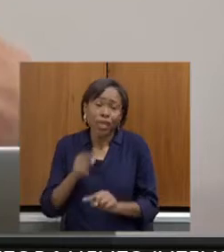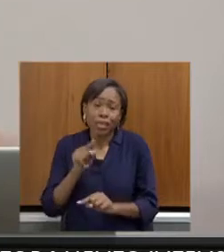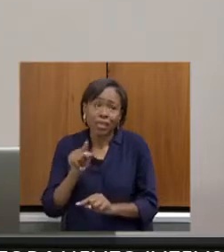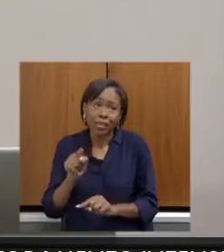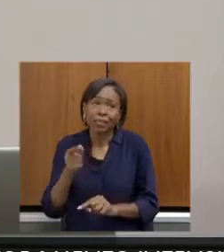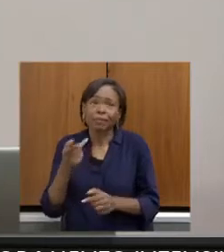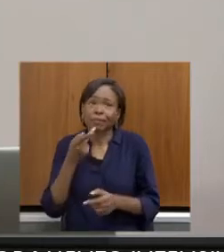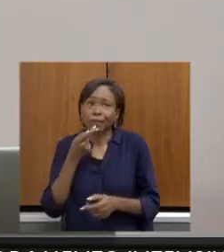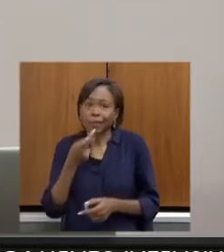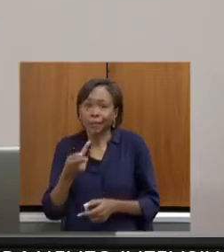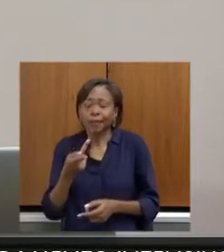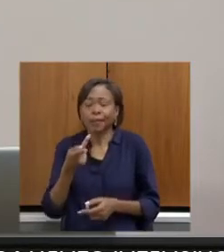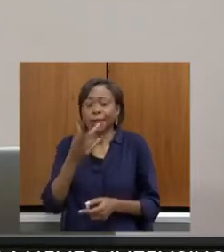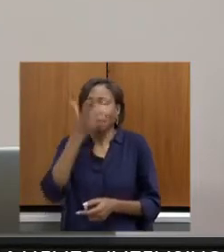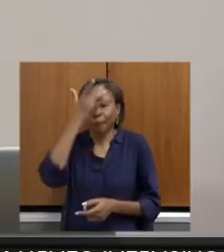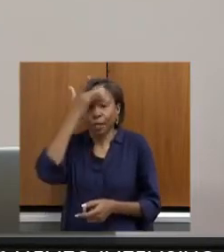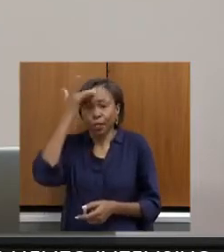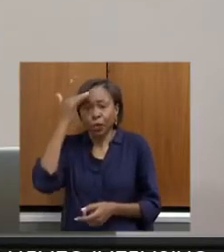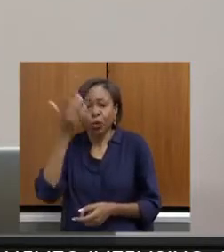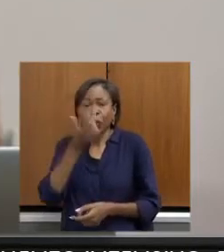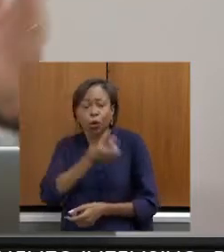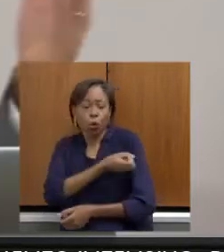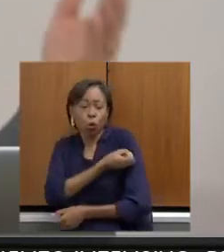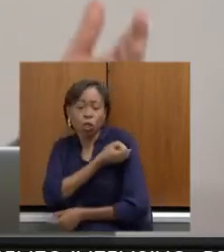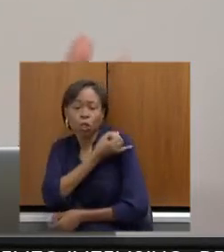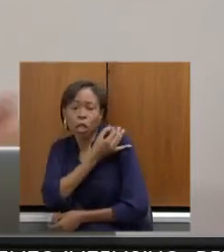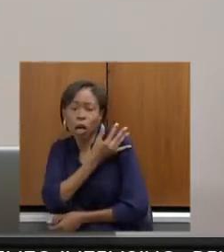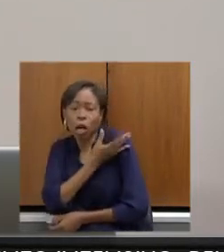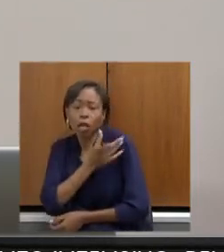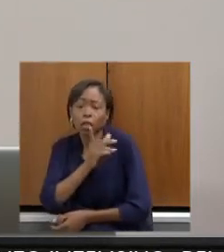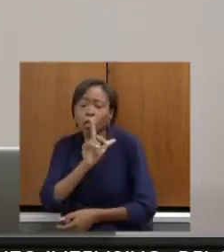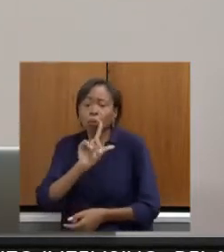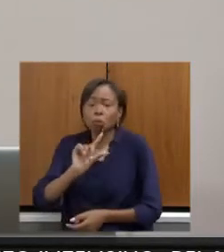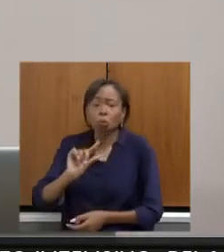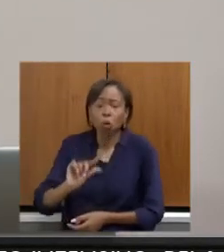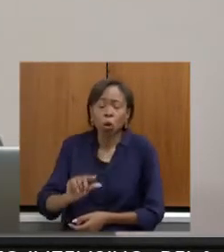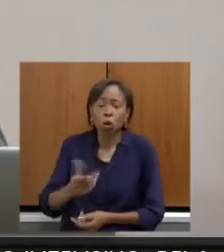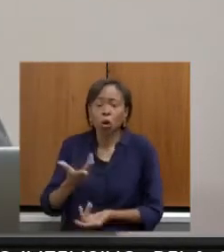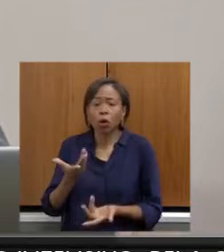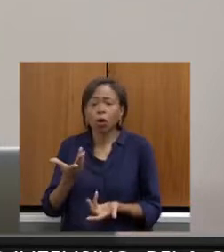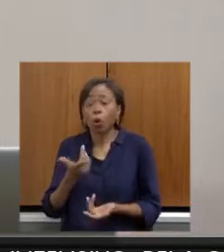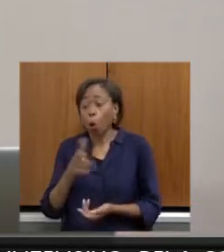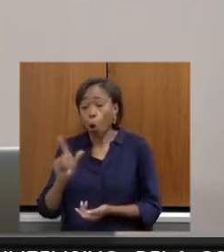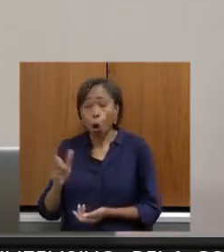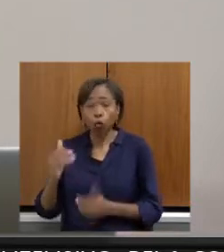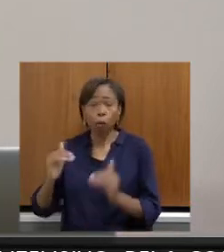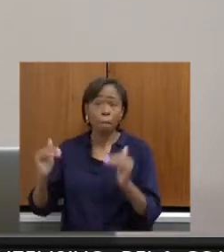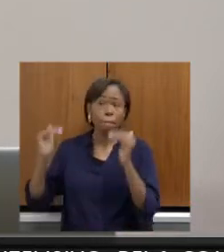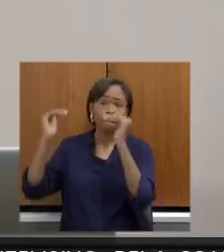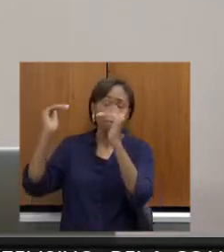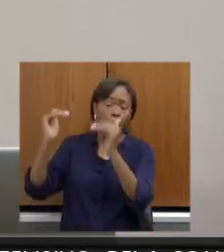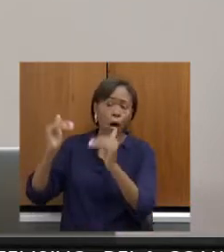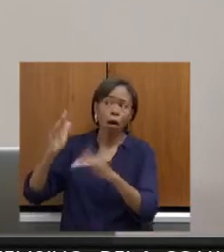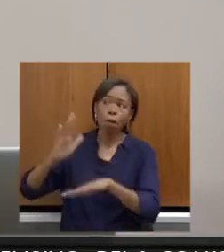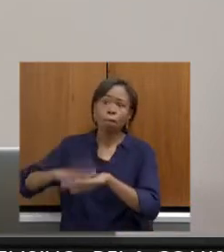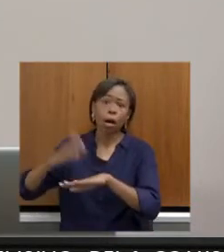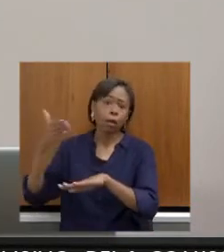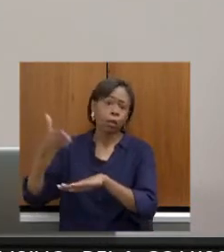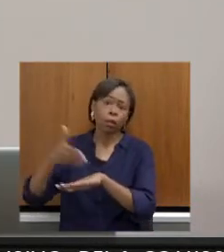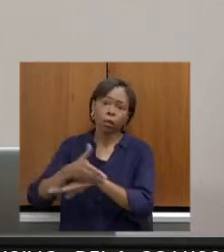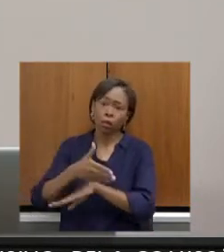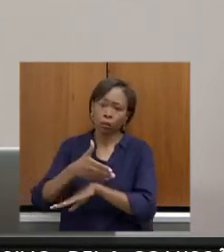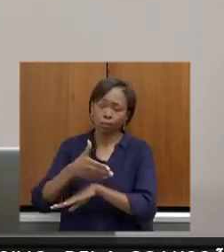com uma condição de vida melhor e que vai poder ter acesso. Outra coisa muito importante.